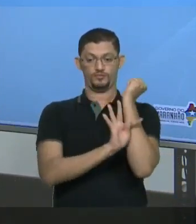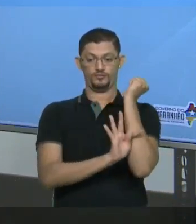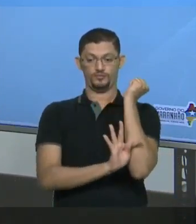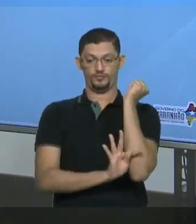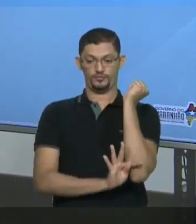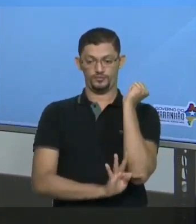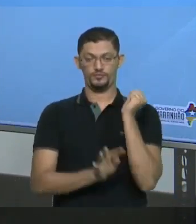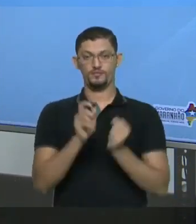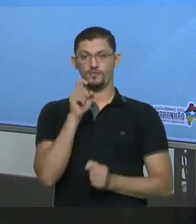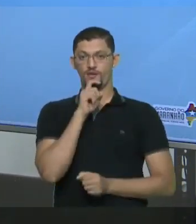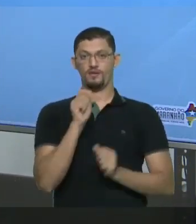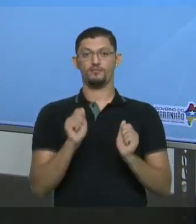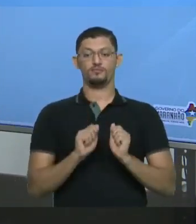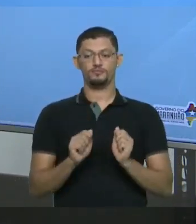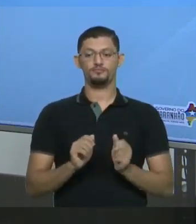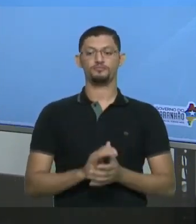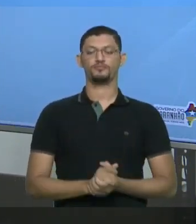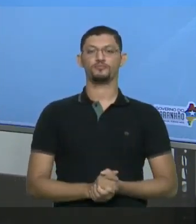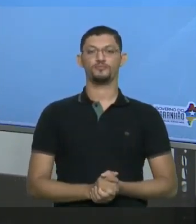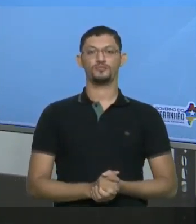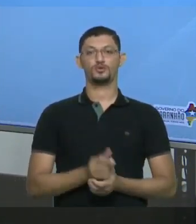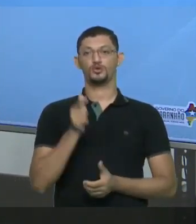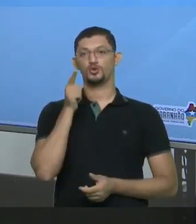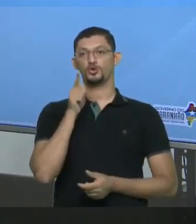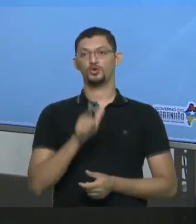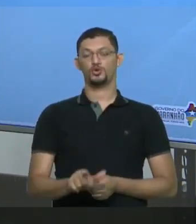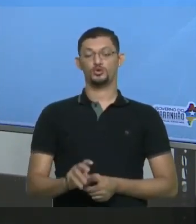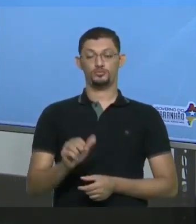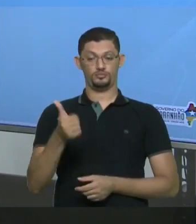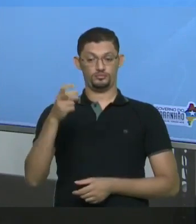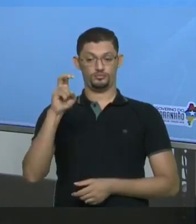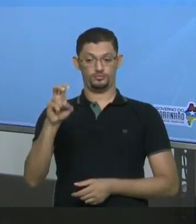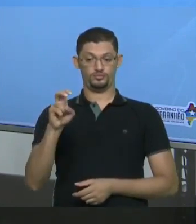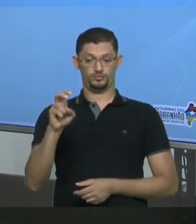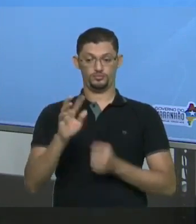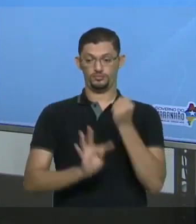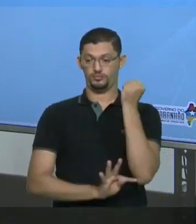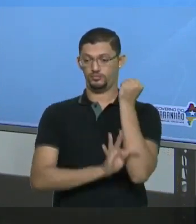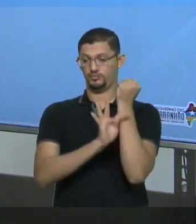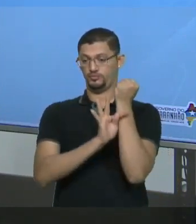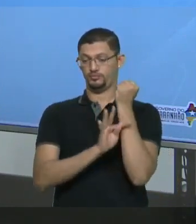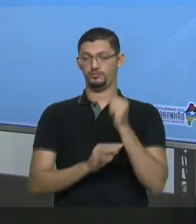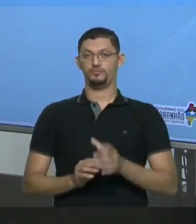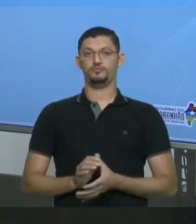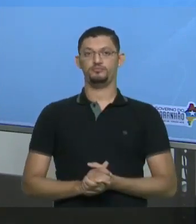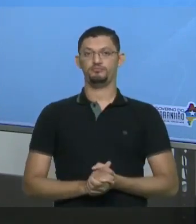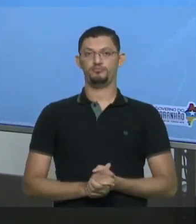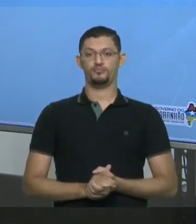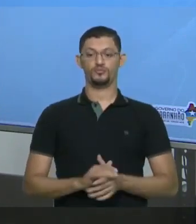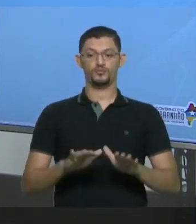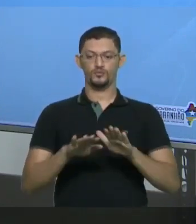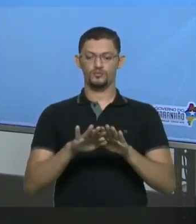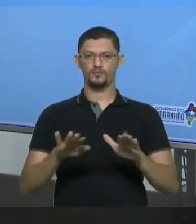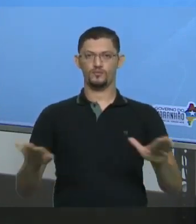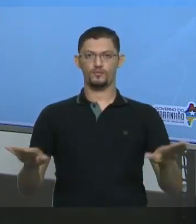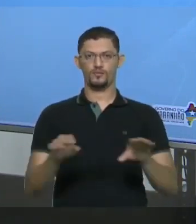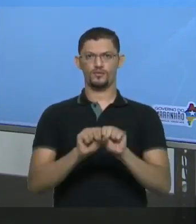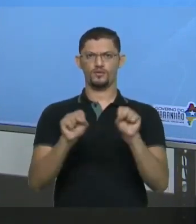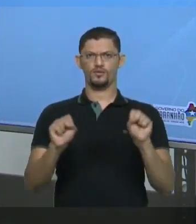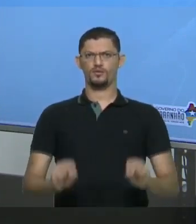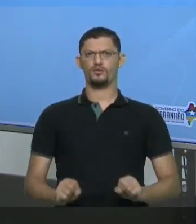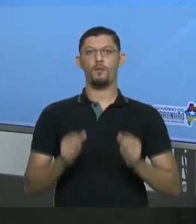Se eu resfriar Novamente Para 15 graus Celsius Sem perturbar O sistema